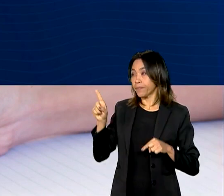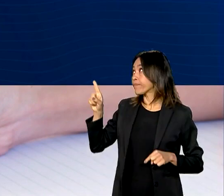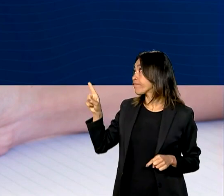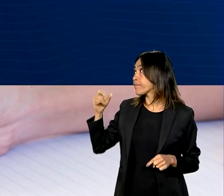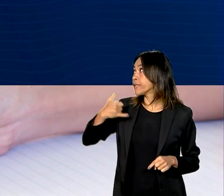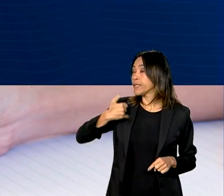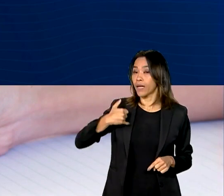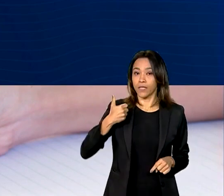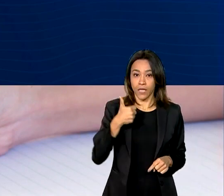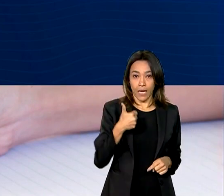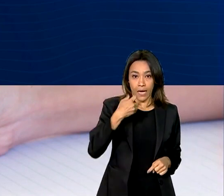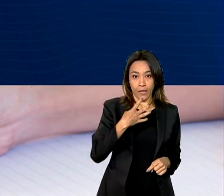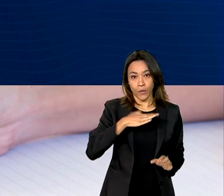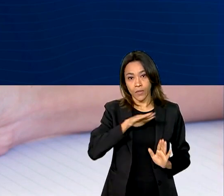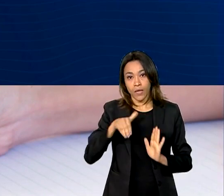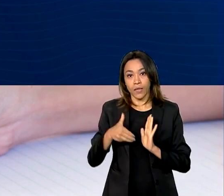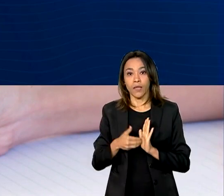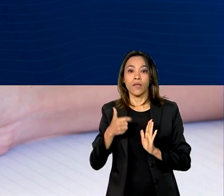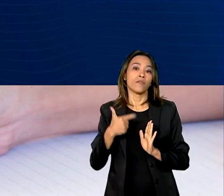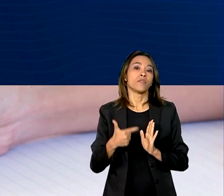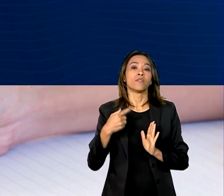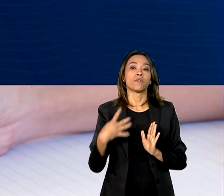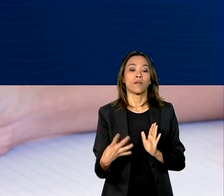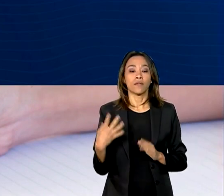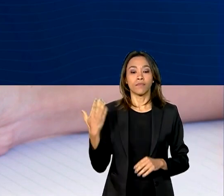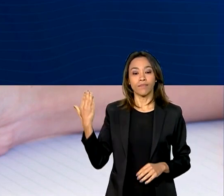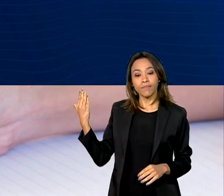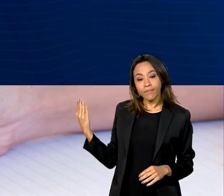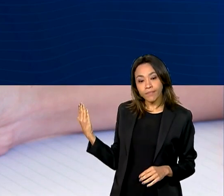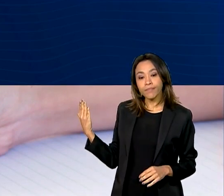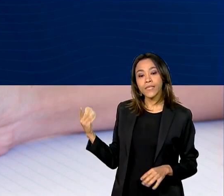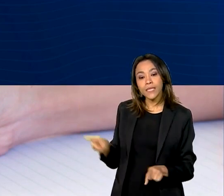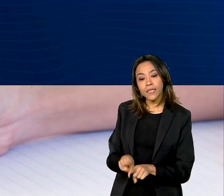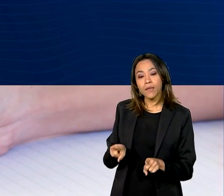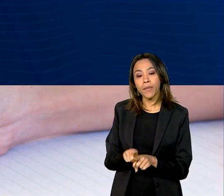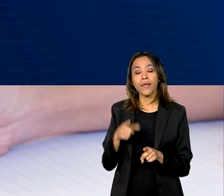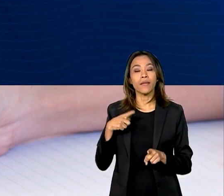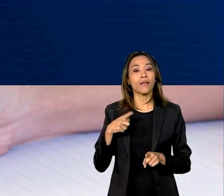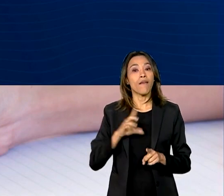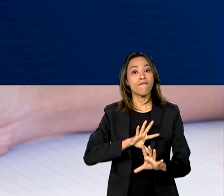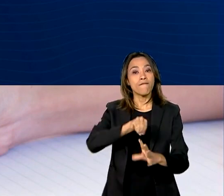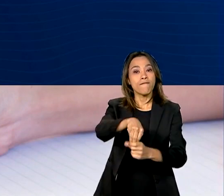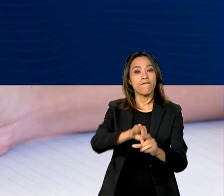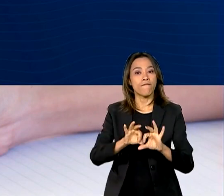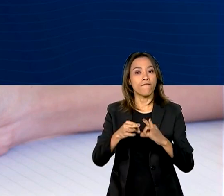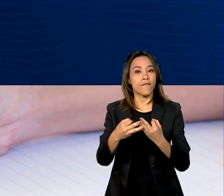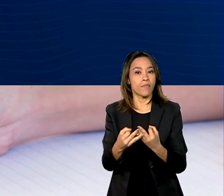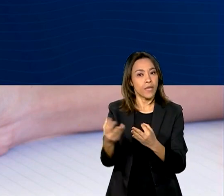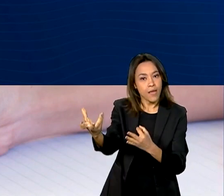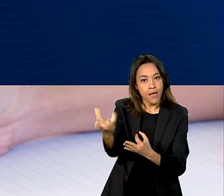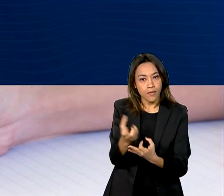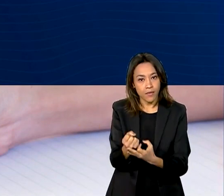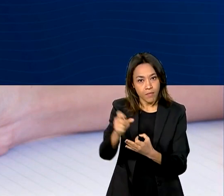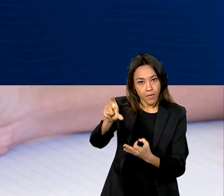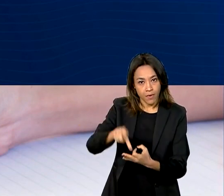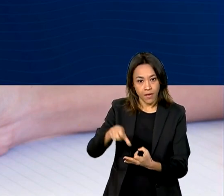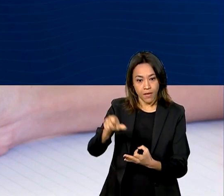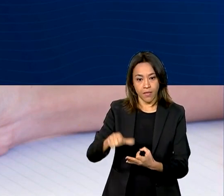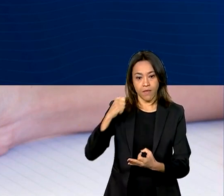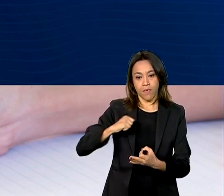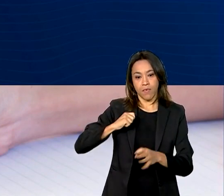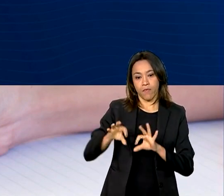ter de 14 a 24 anos e ser integrante de família beneficiada do programa